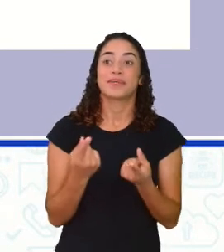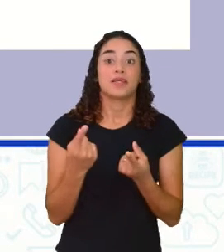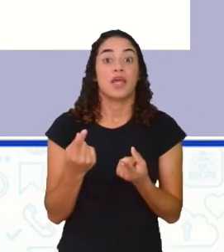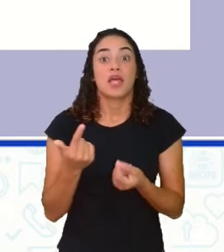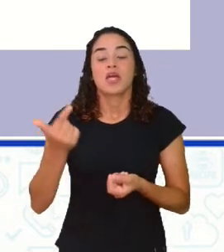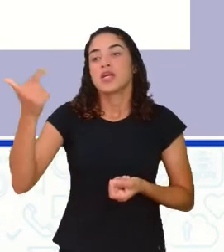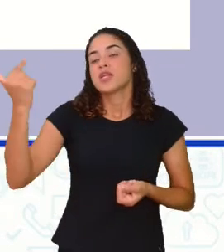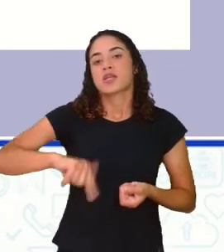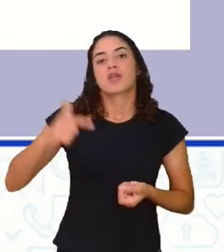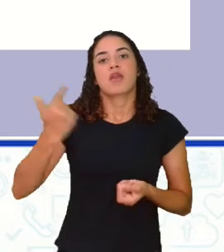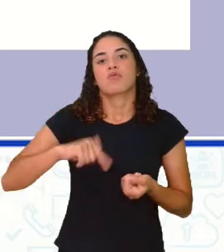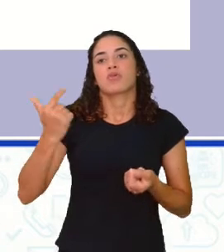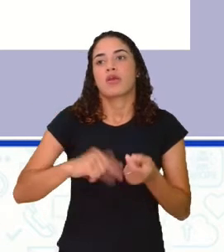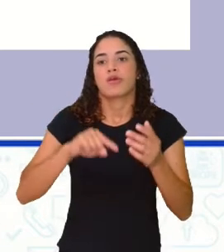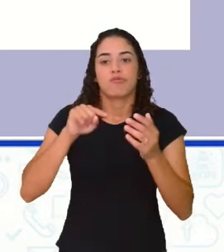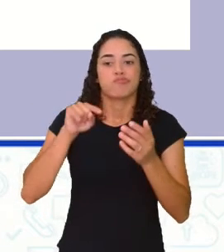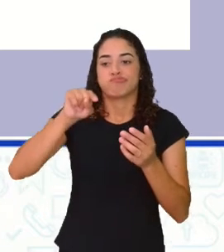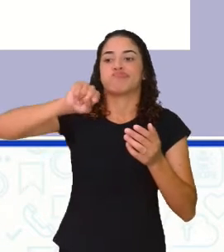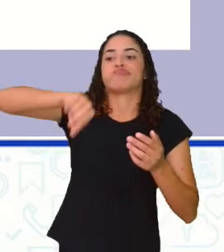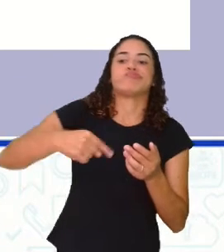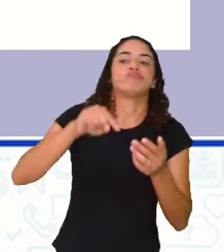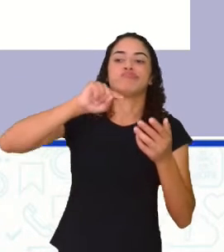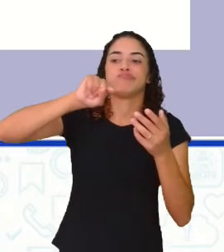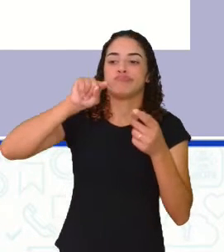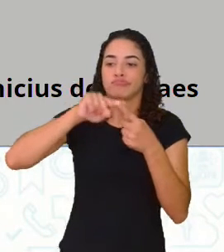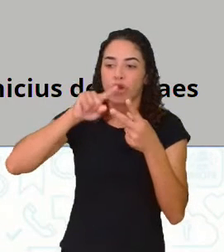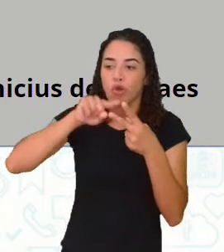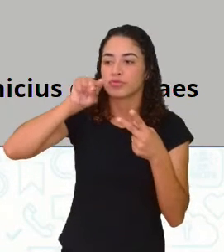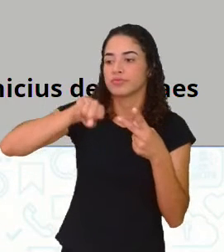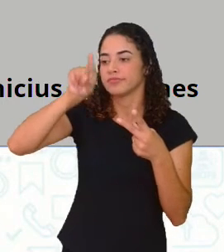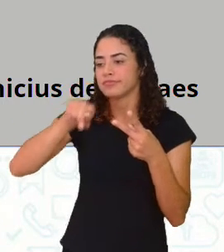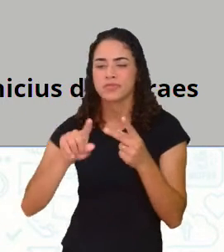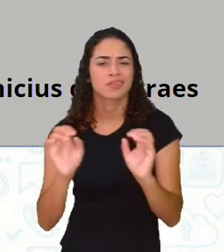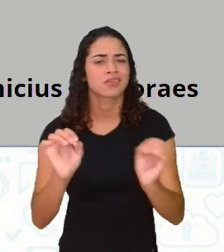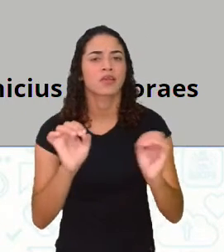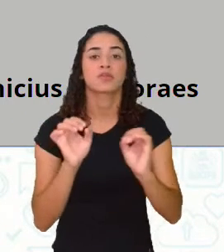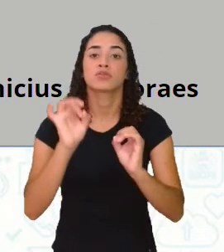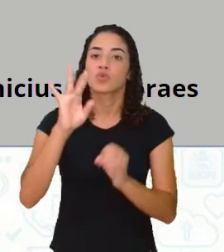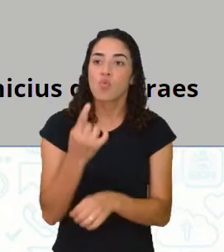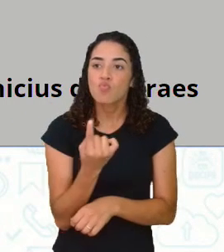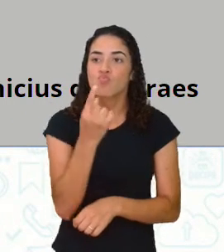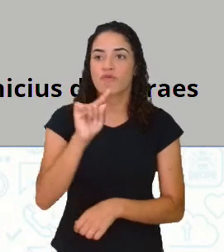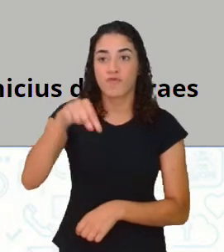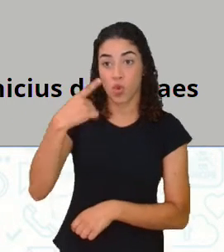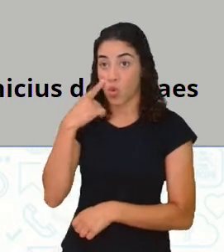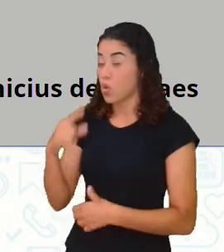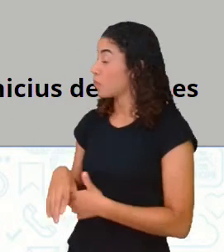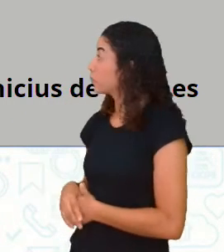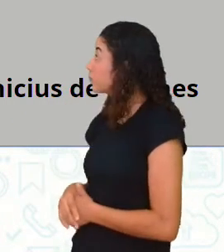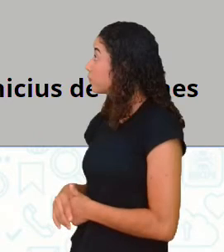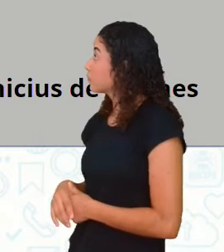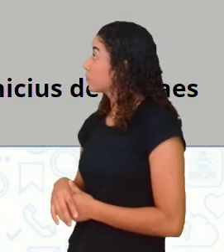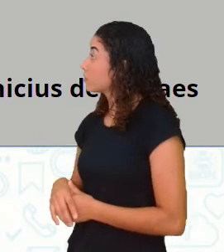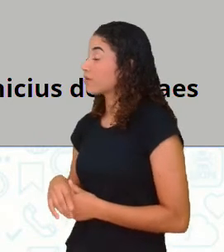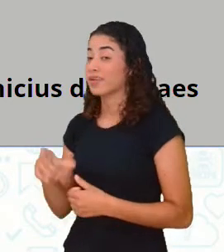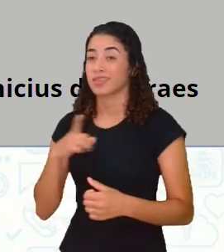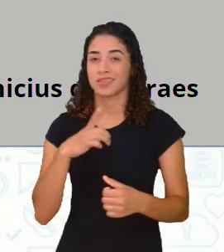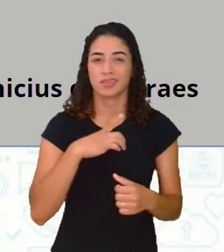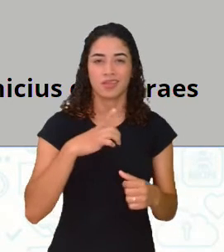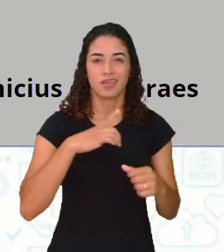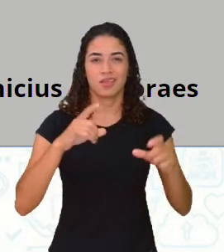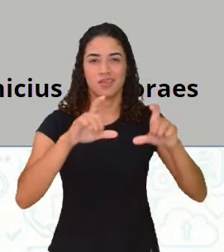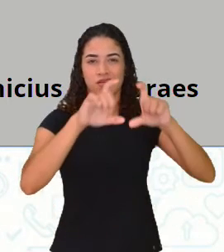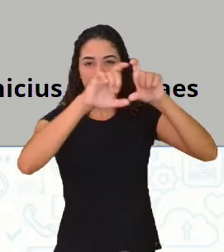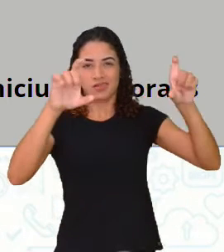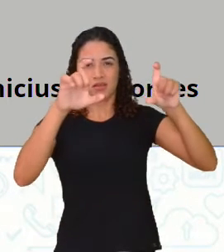pontuação, não é? Só encontramos ali uma vírgula. Eu volto aqui, ó. Nós temos aí na segunda estrofe,